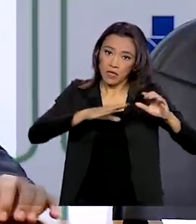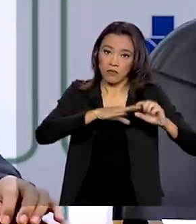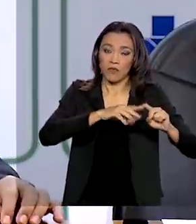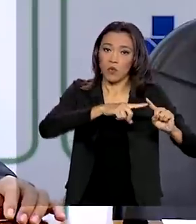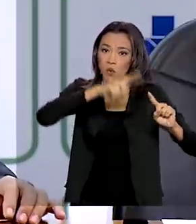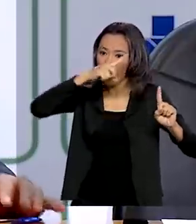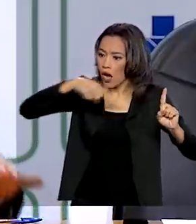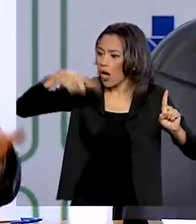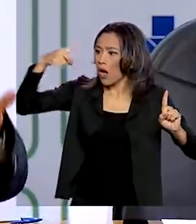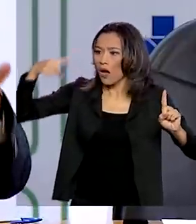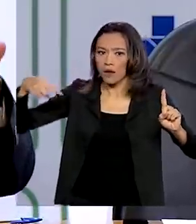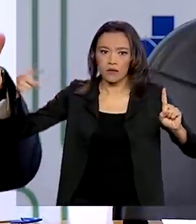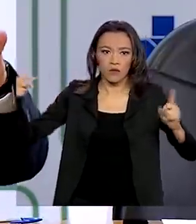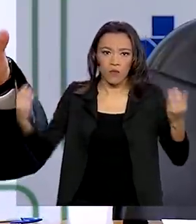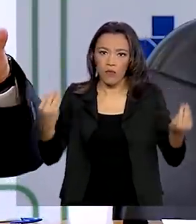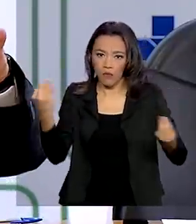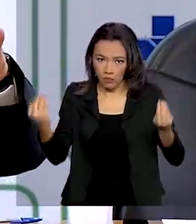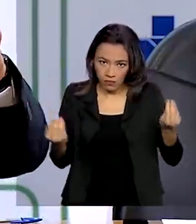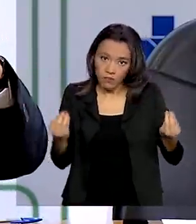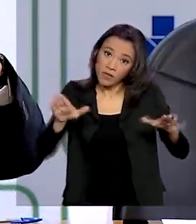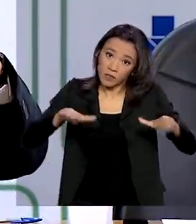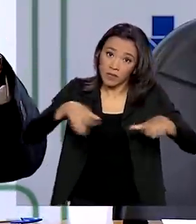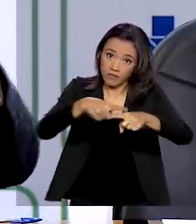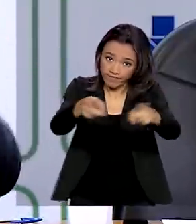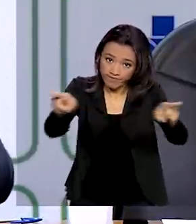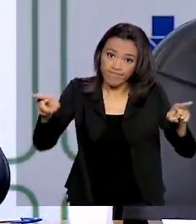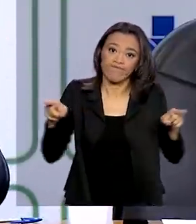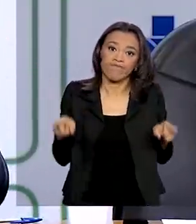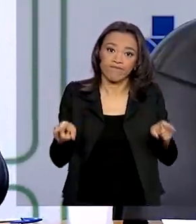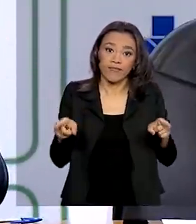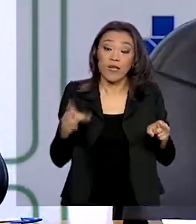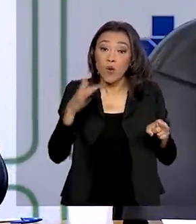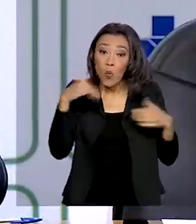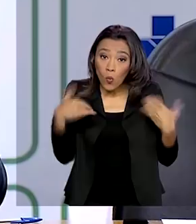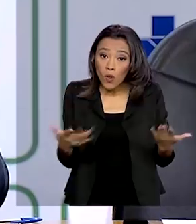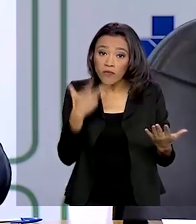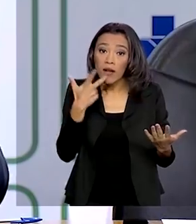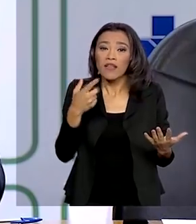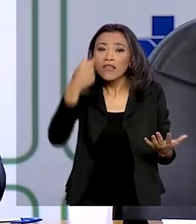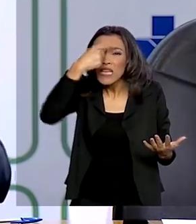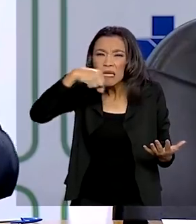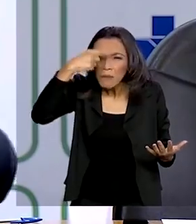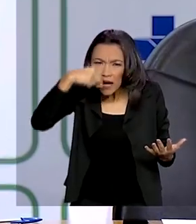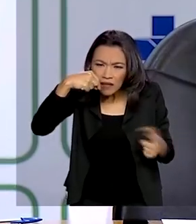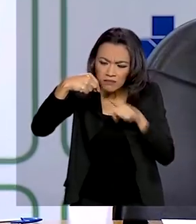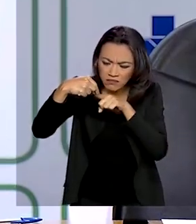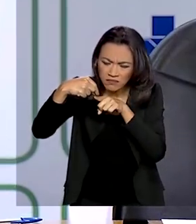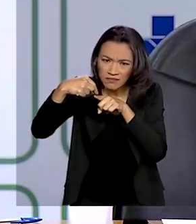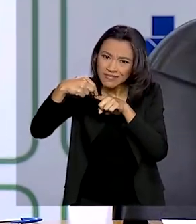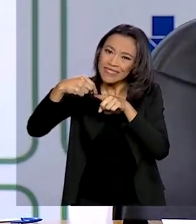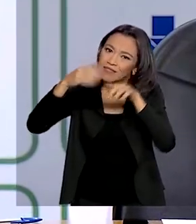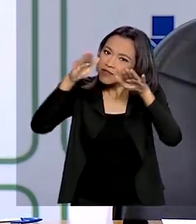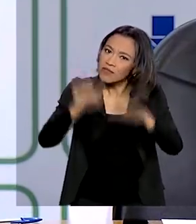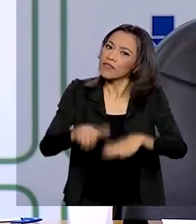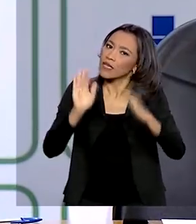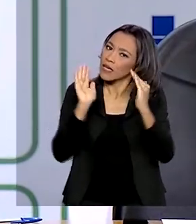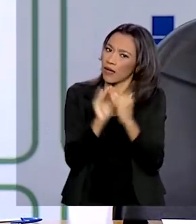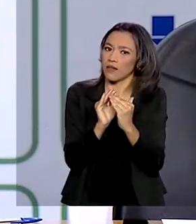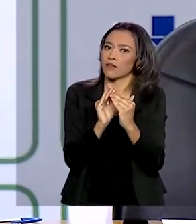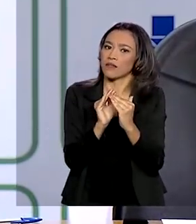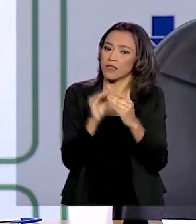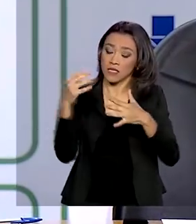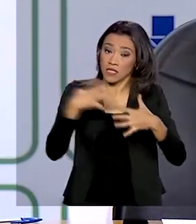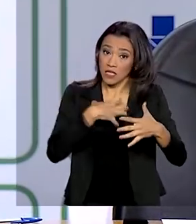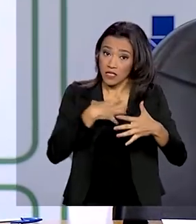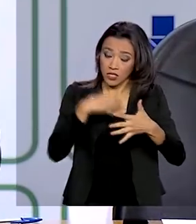Quando a gente fala, está gripado, isolamento domiciliar, está com sintoma,